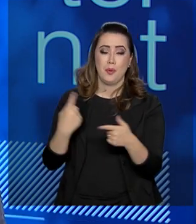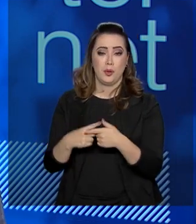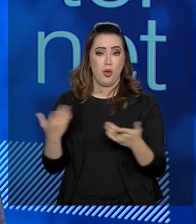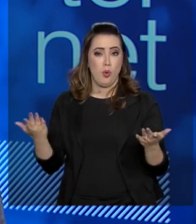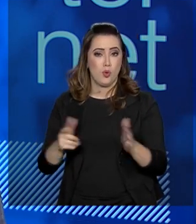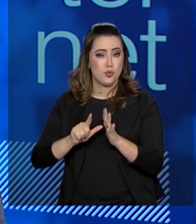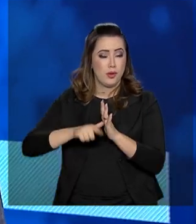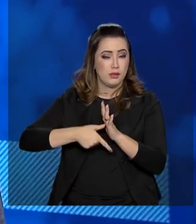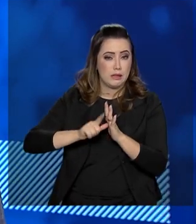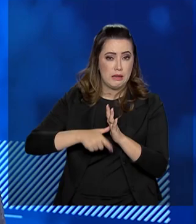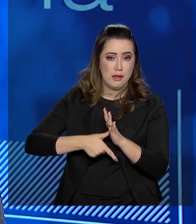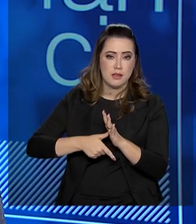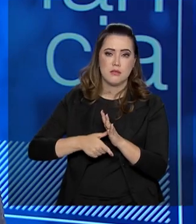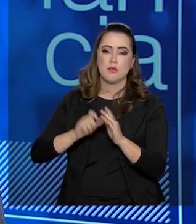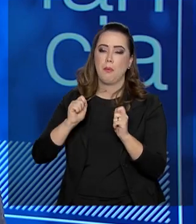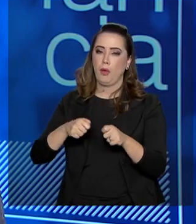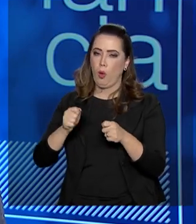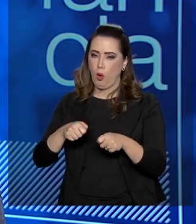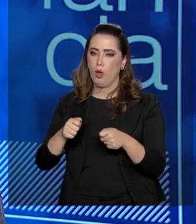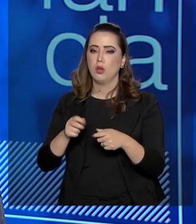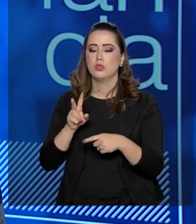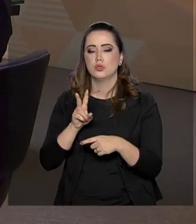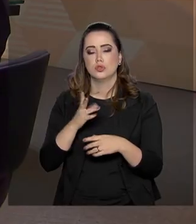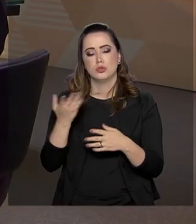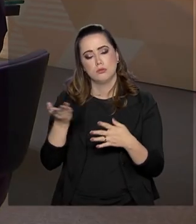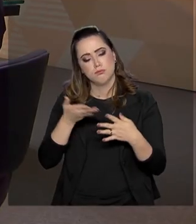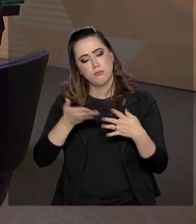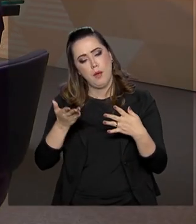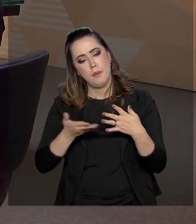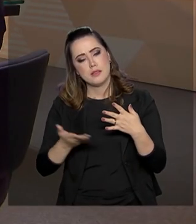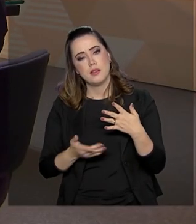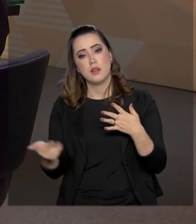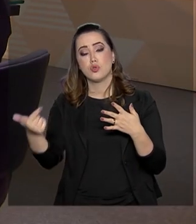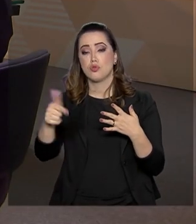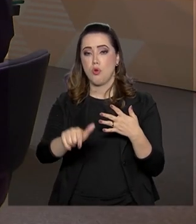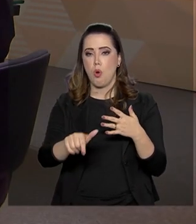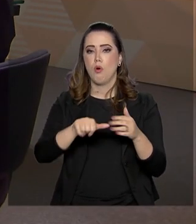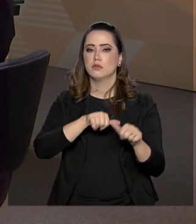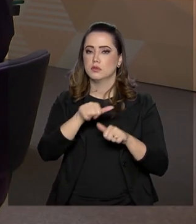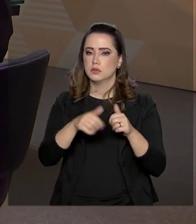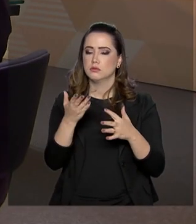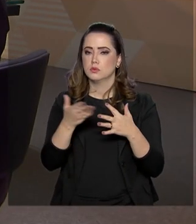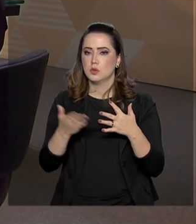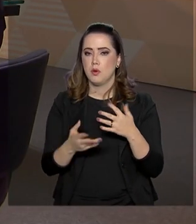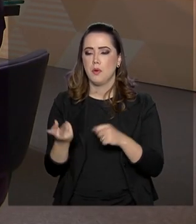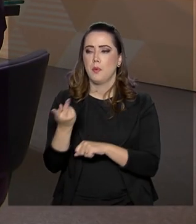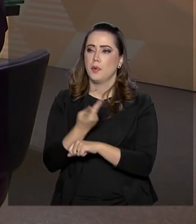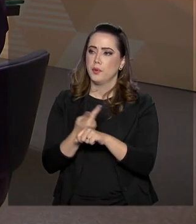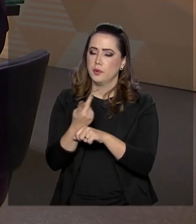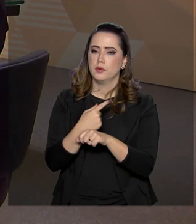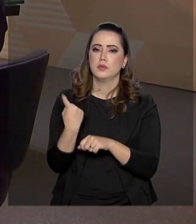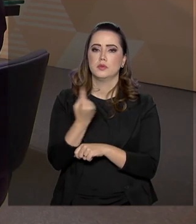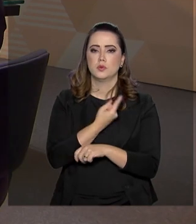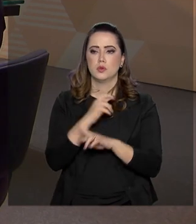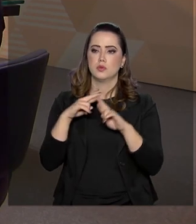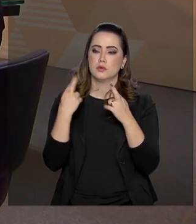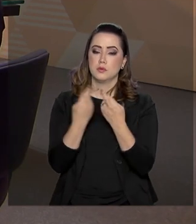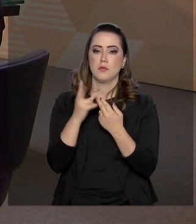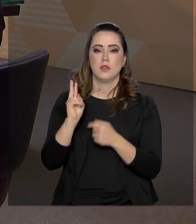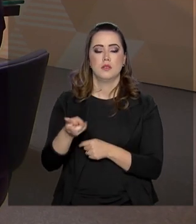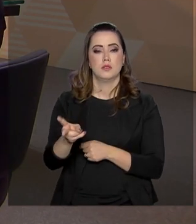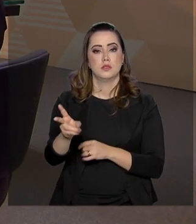ela está sendo negociada pela Caixa Econômica, está sendo negociada no FNDE. Procuramos ter reuniões